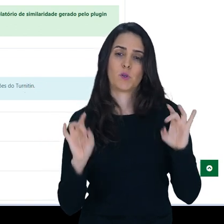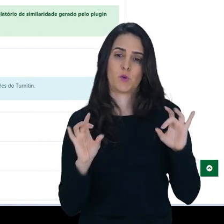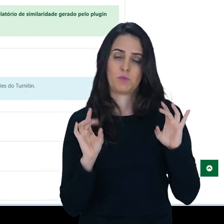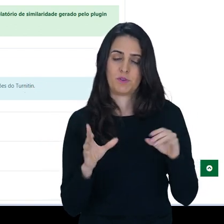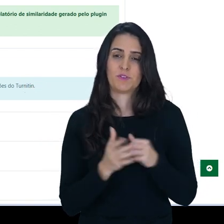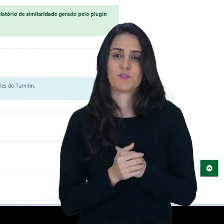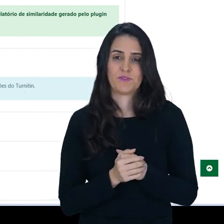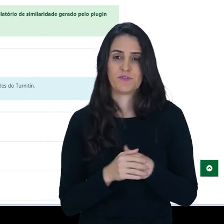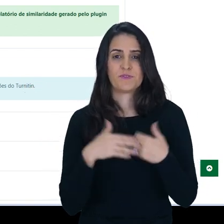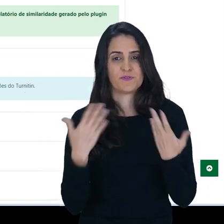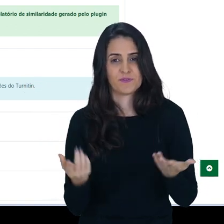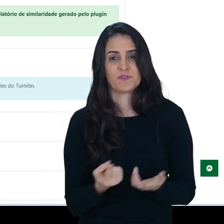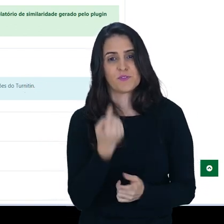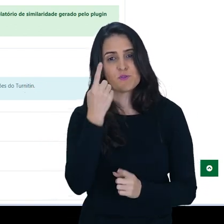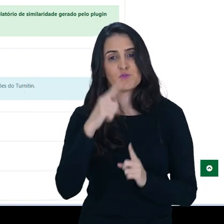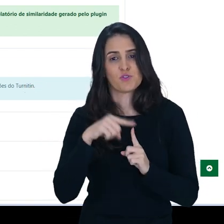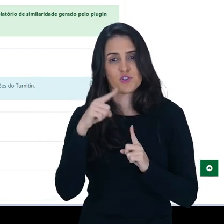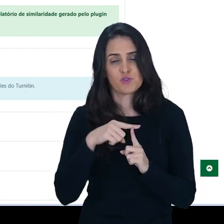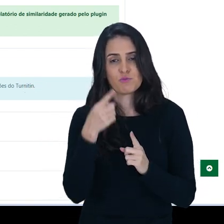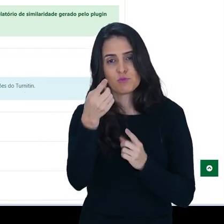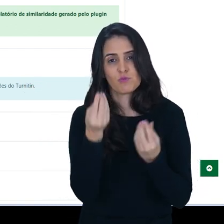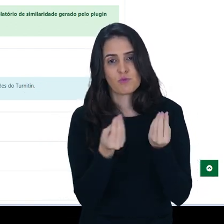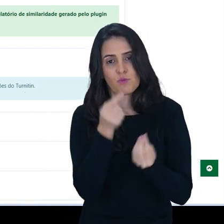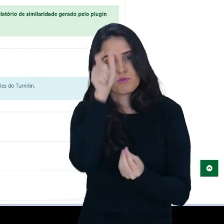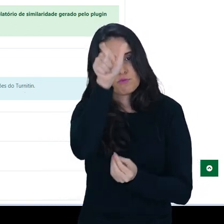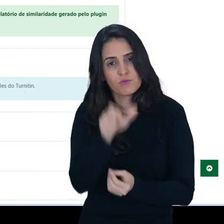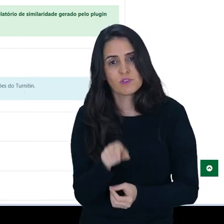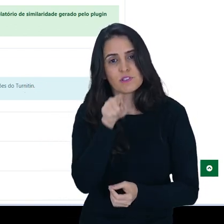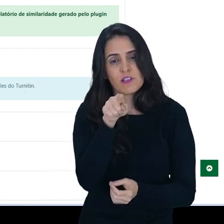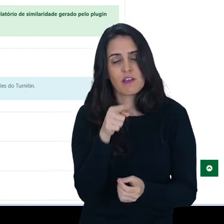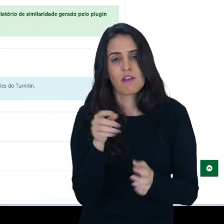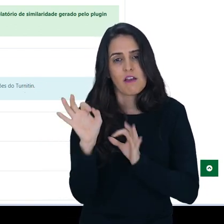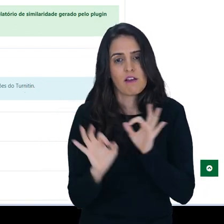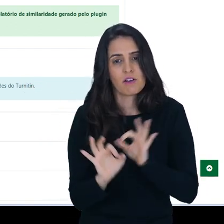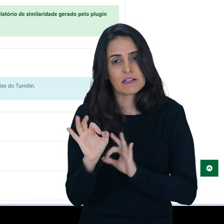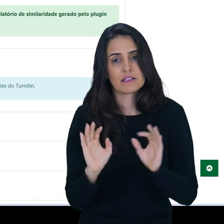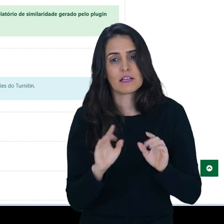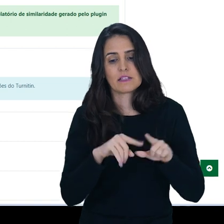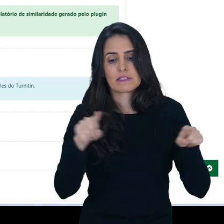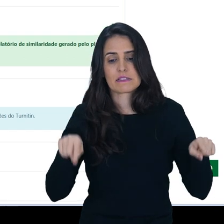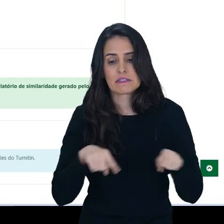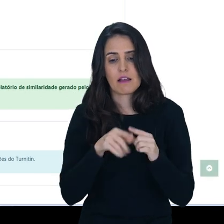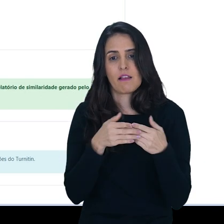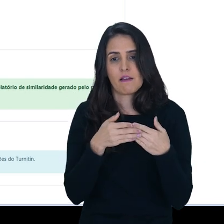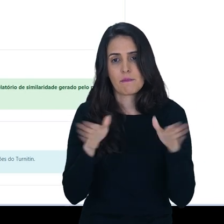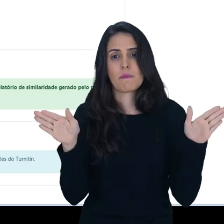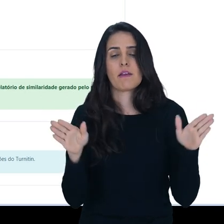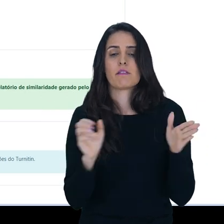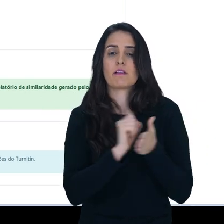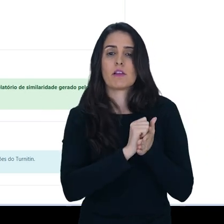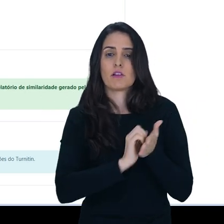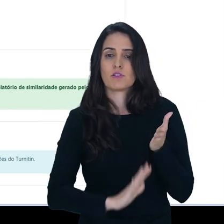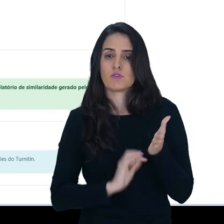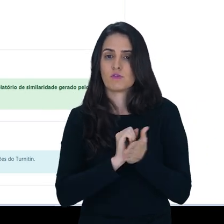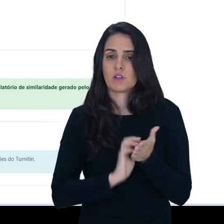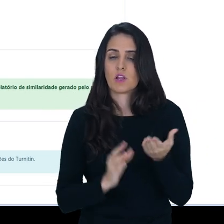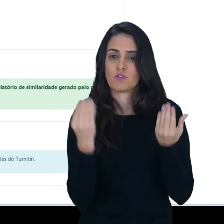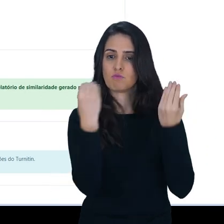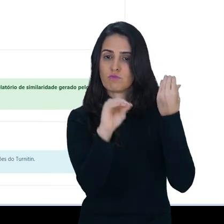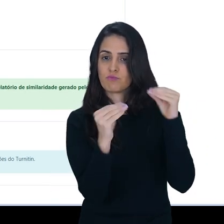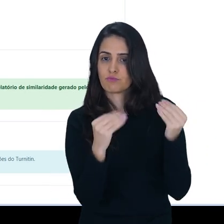previsto. Então, essa é uma forma de você deixar a sala aberta com as